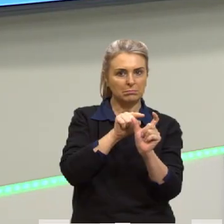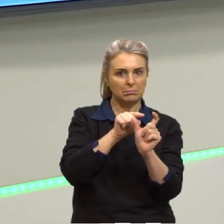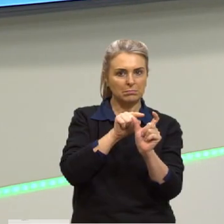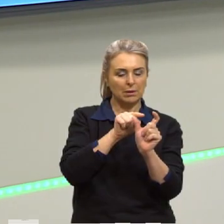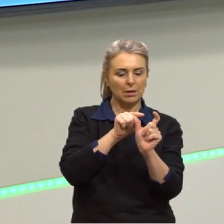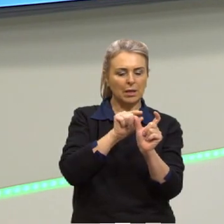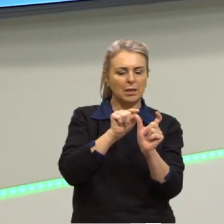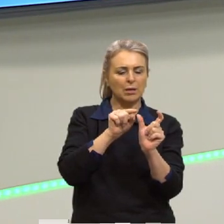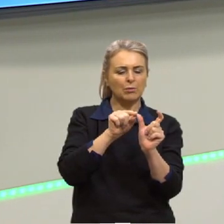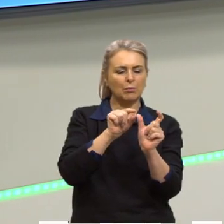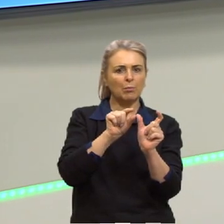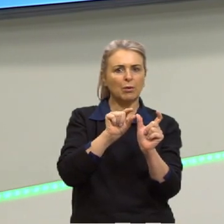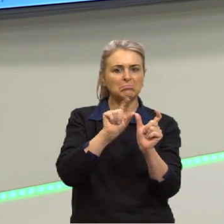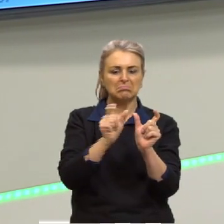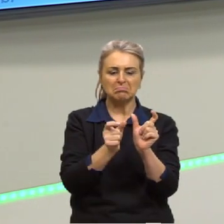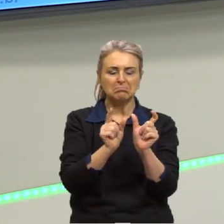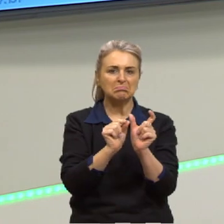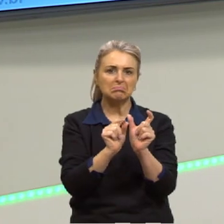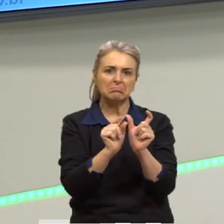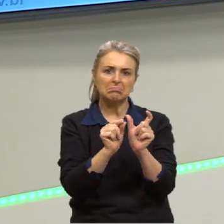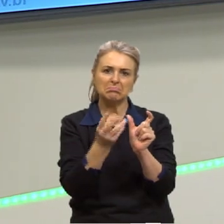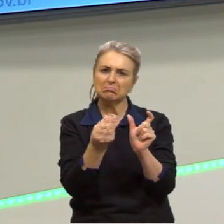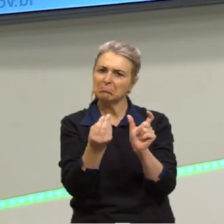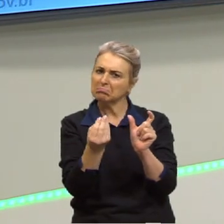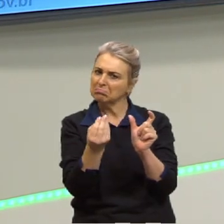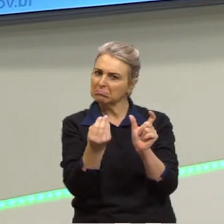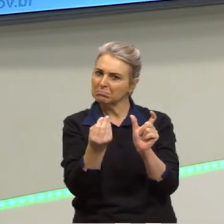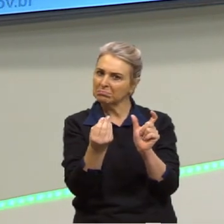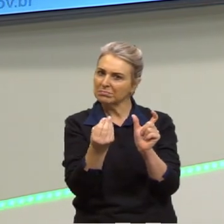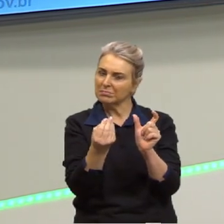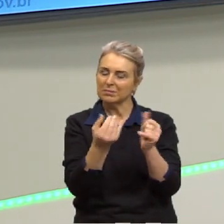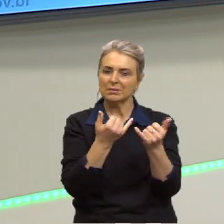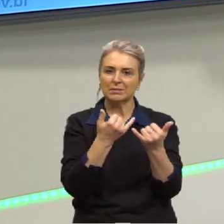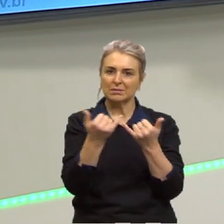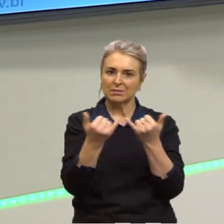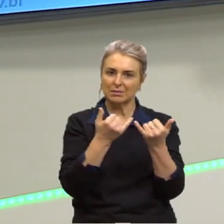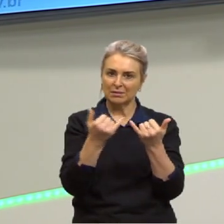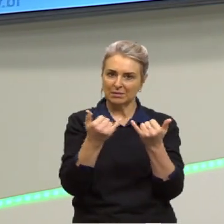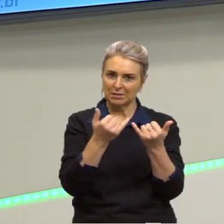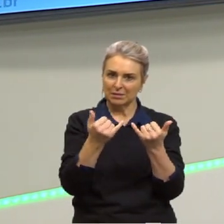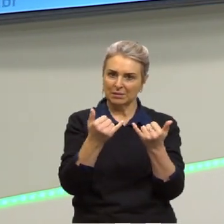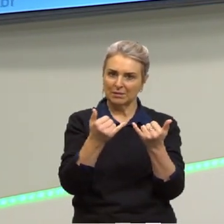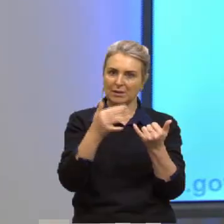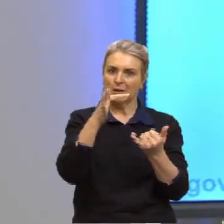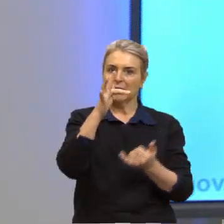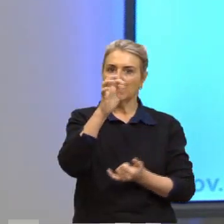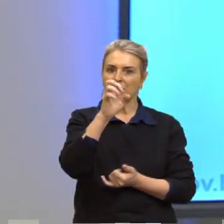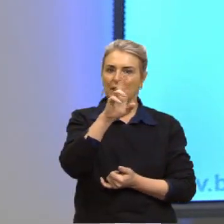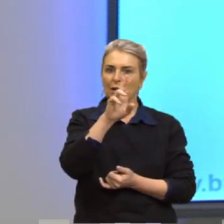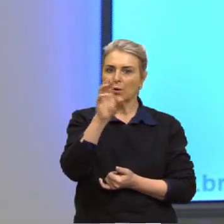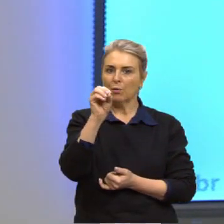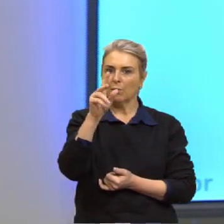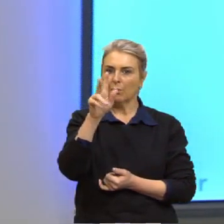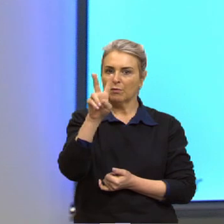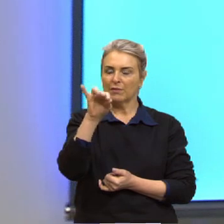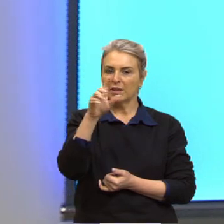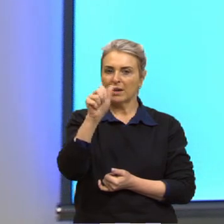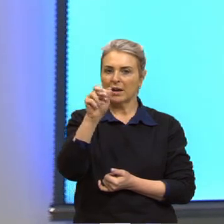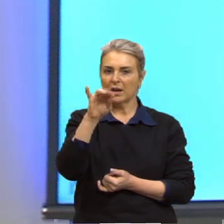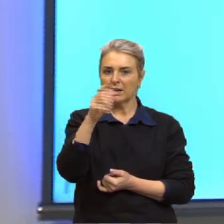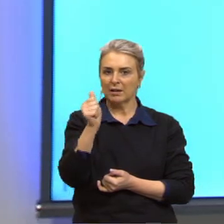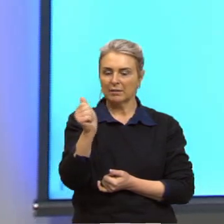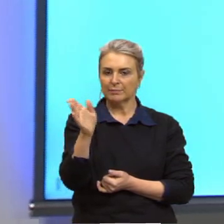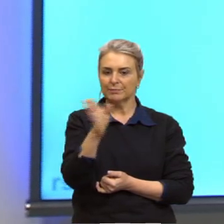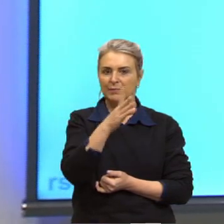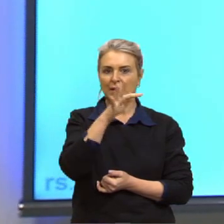série de sufixos, como, por exemplo, ferroviária, ferramenta,